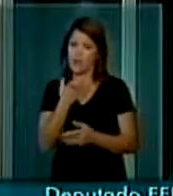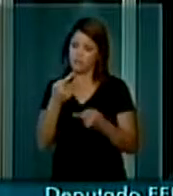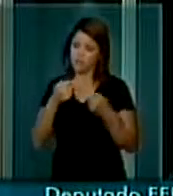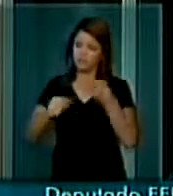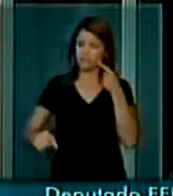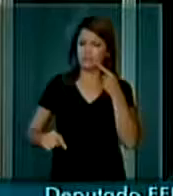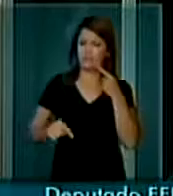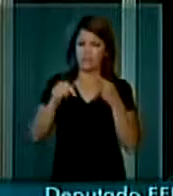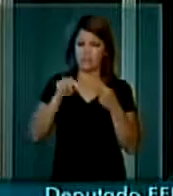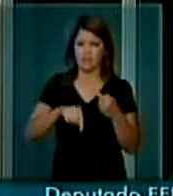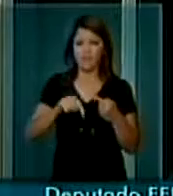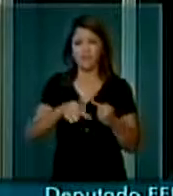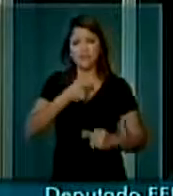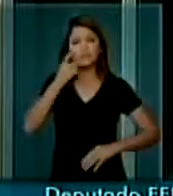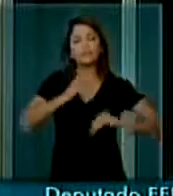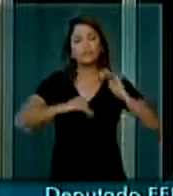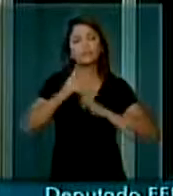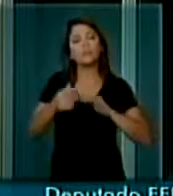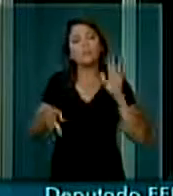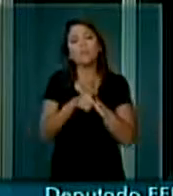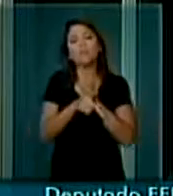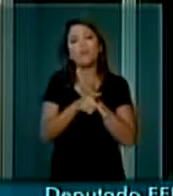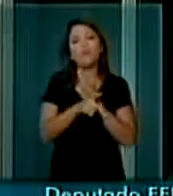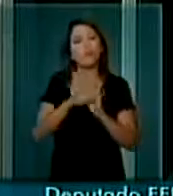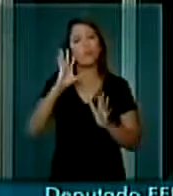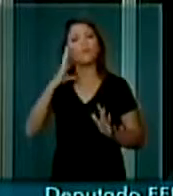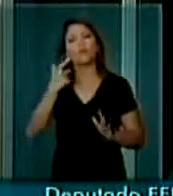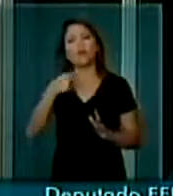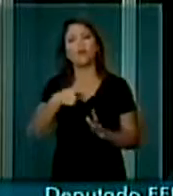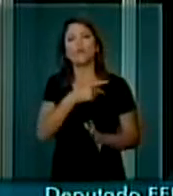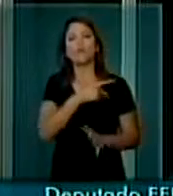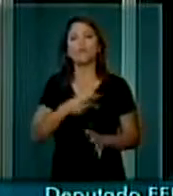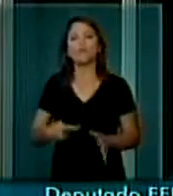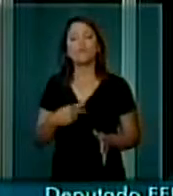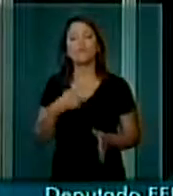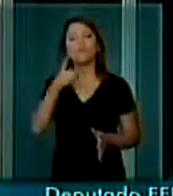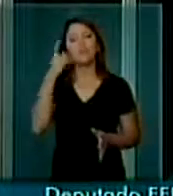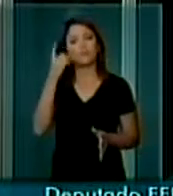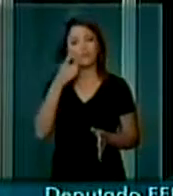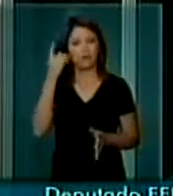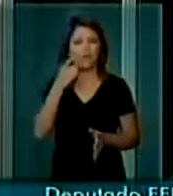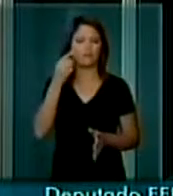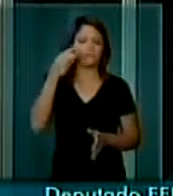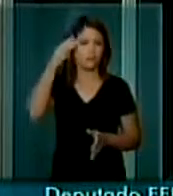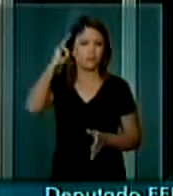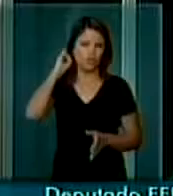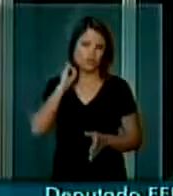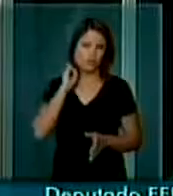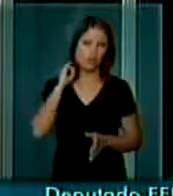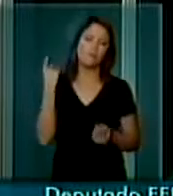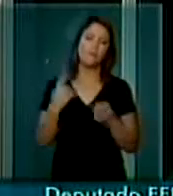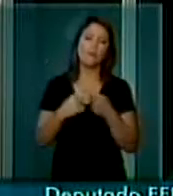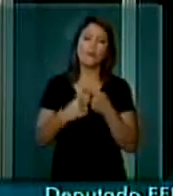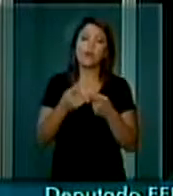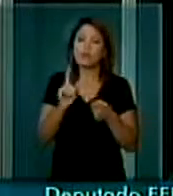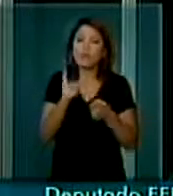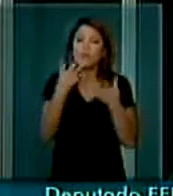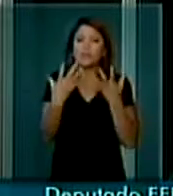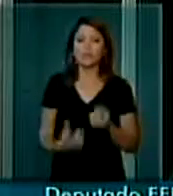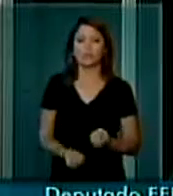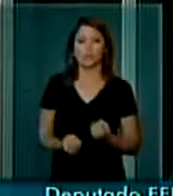do posicionamento da mesa do eminente deputado Michel Temer, que indeferiu,